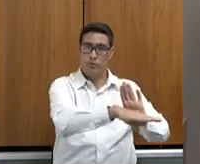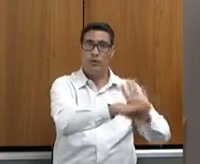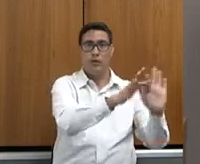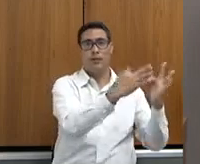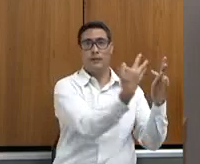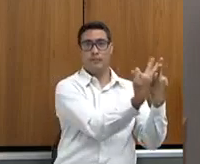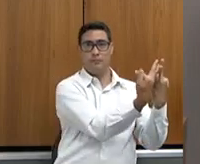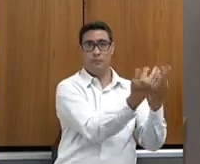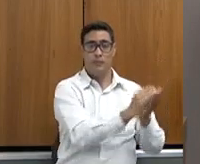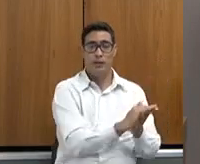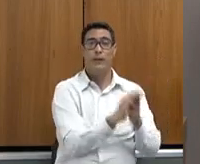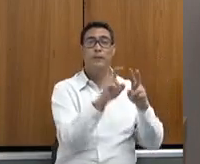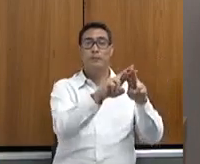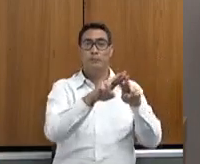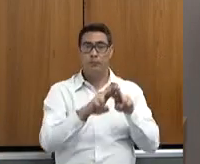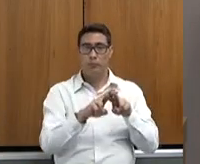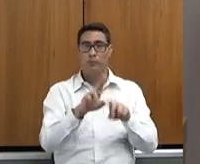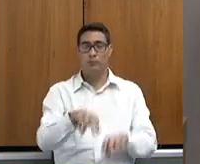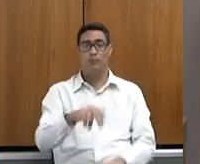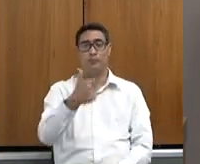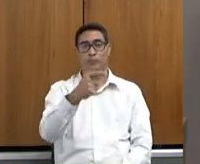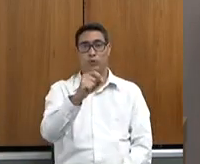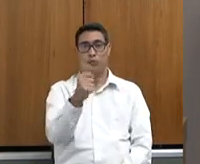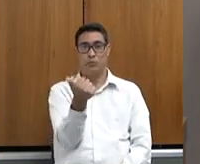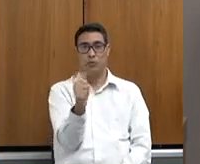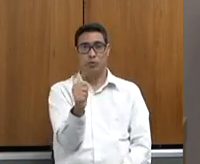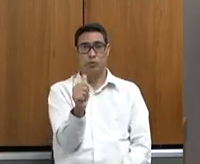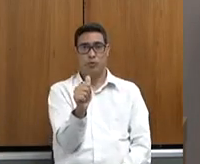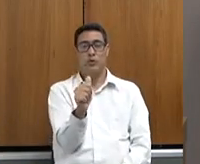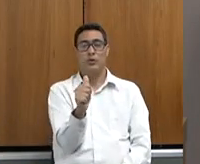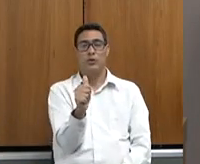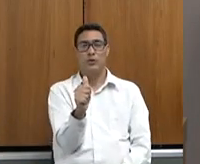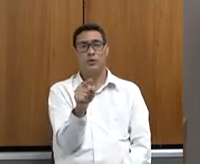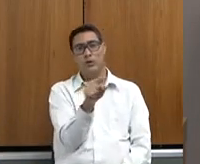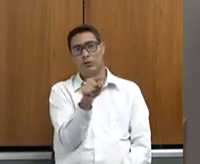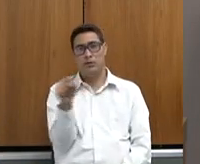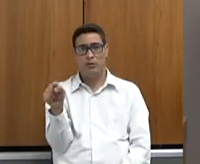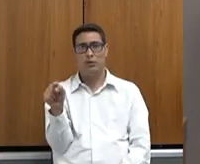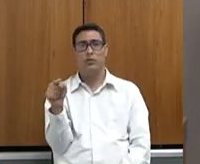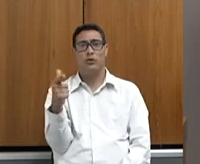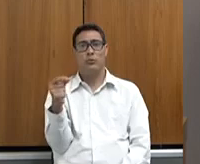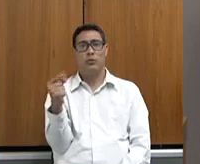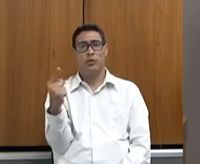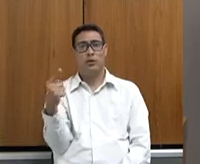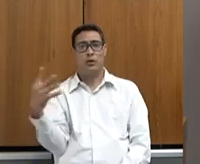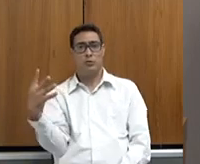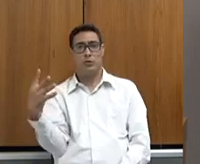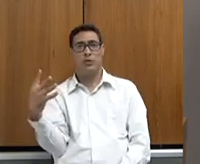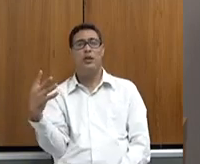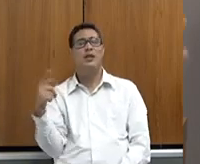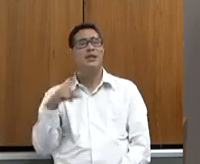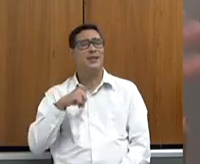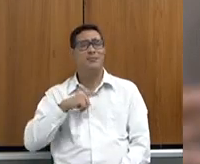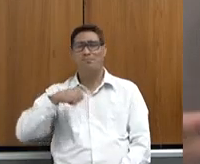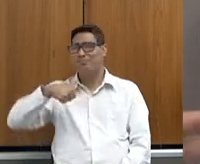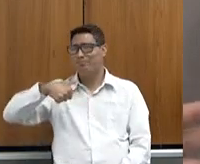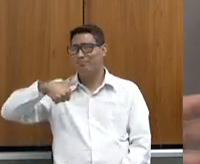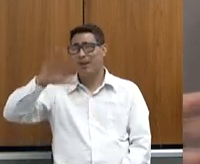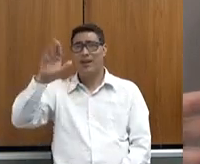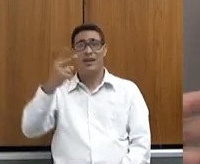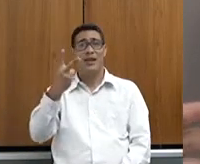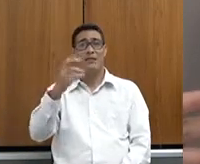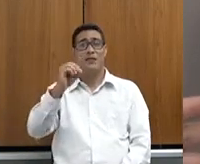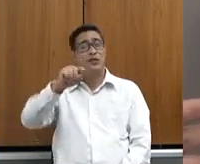2011, na década ainda de agora, 2011, 2014, onde nós tivemos mais de 20 mil